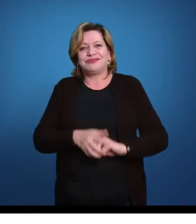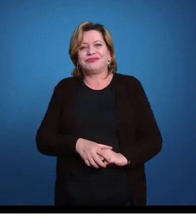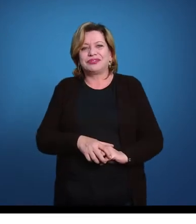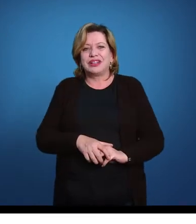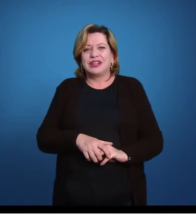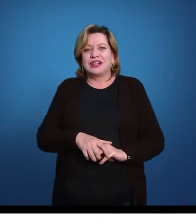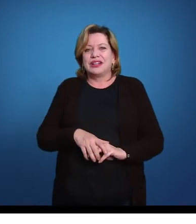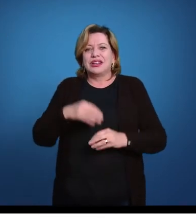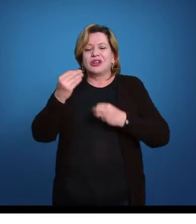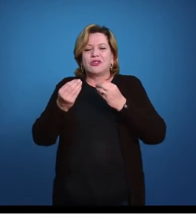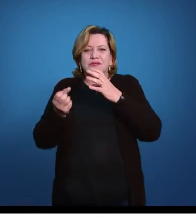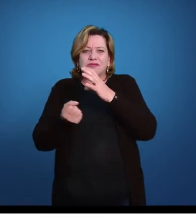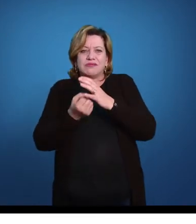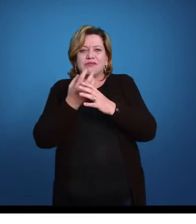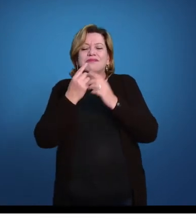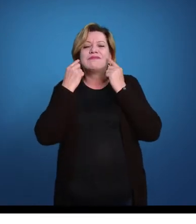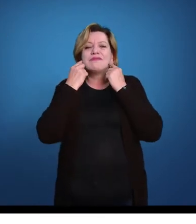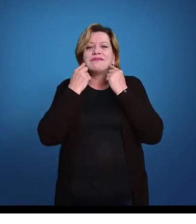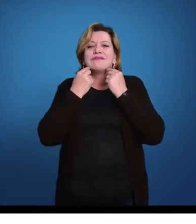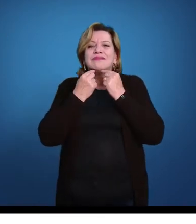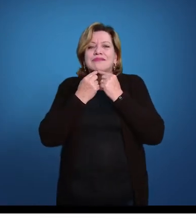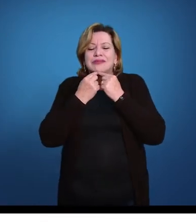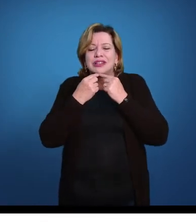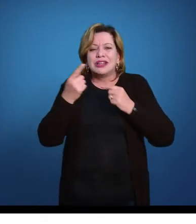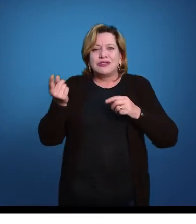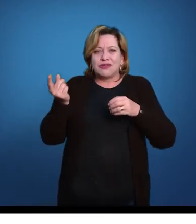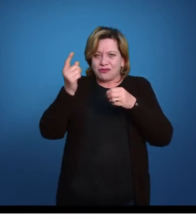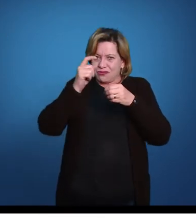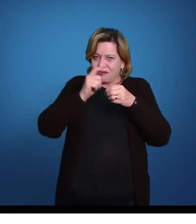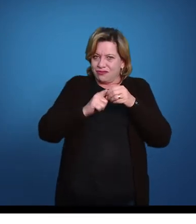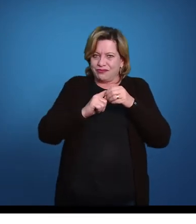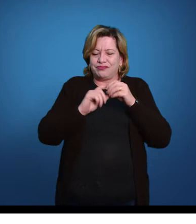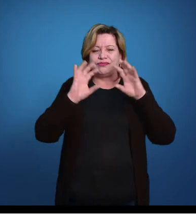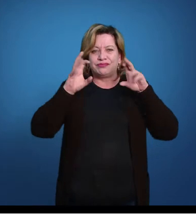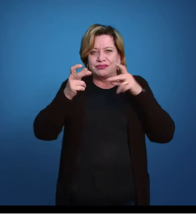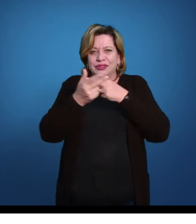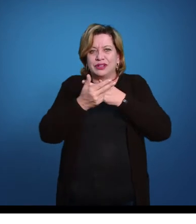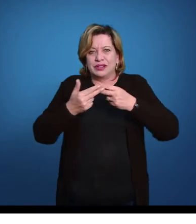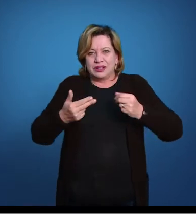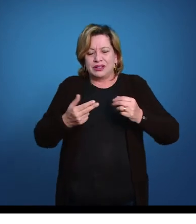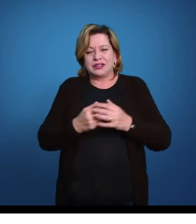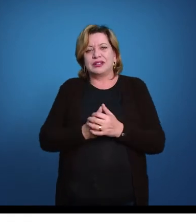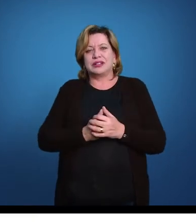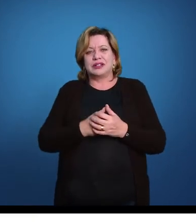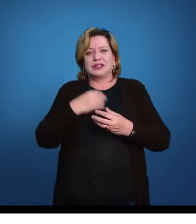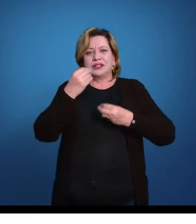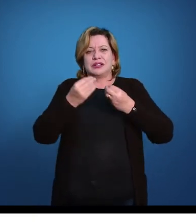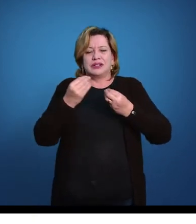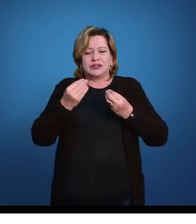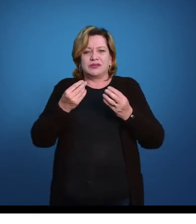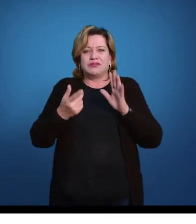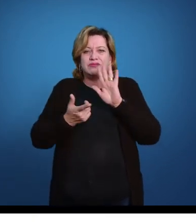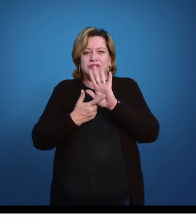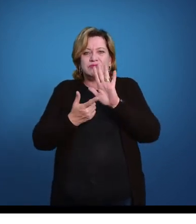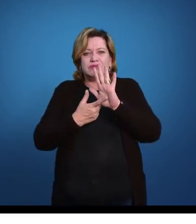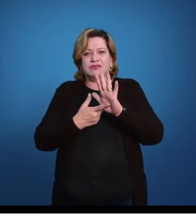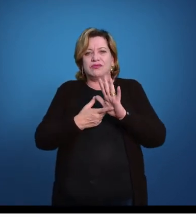Surgimento da mandíbula. Então eu vou voltar aqui no animal vermiforme ou serpente forme,